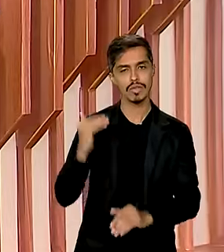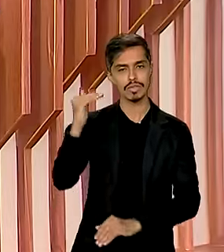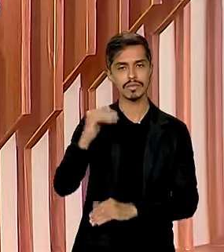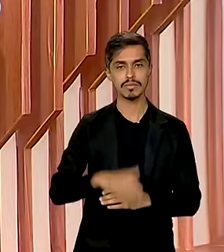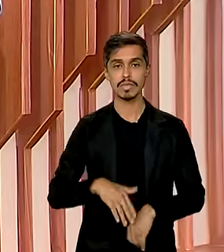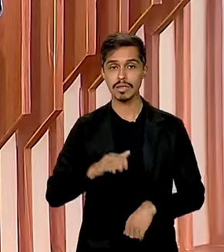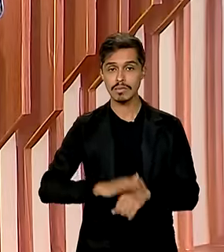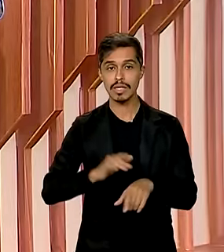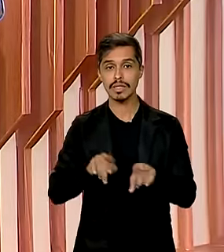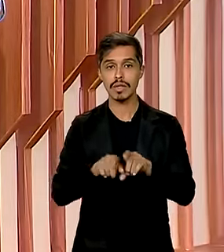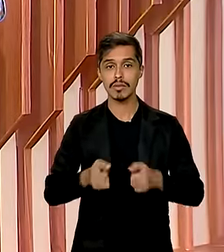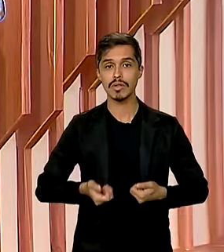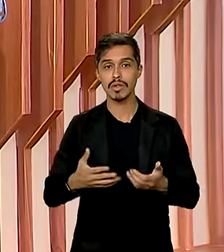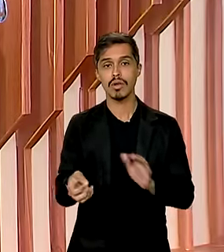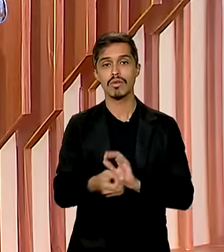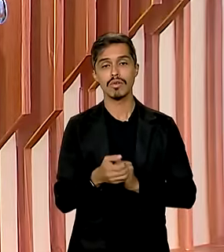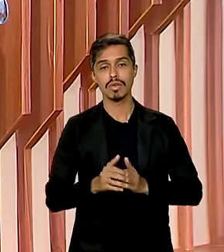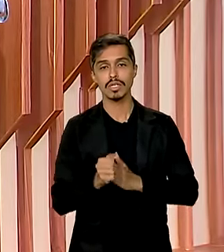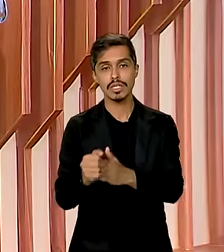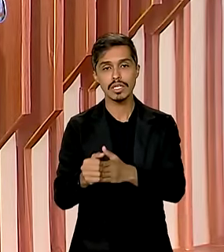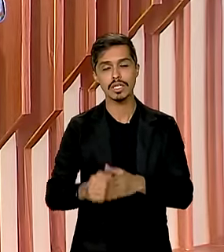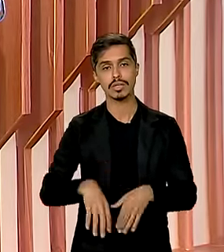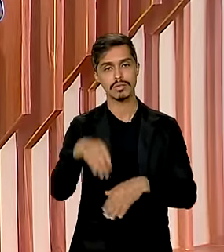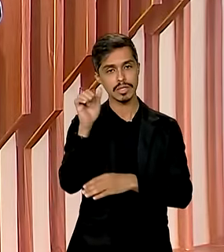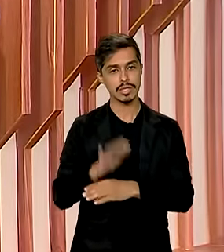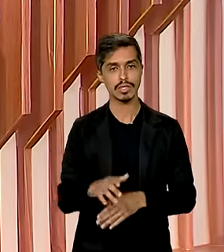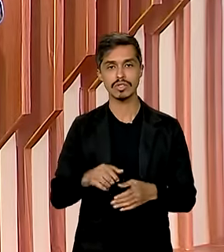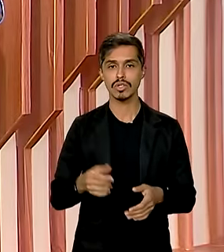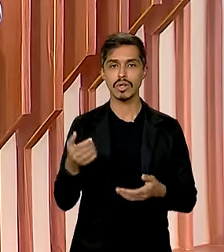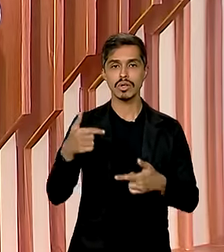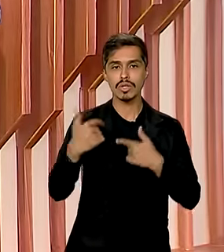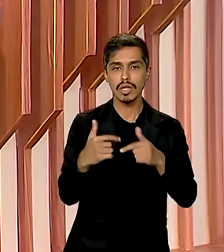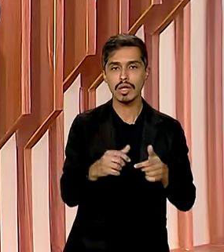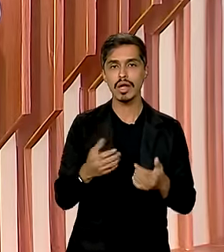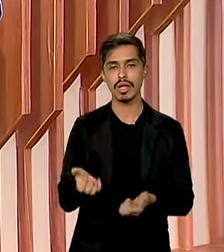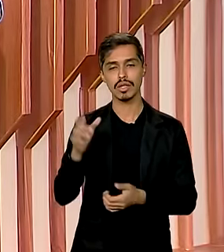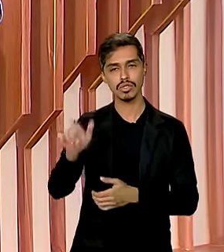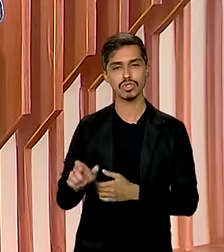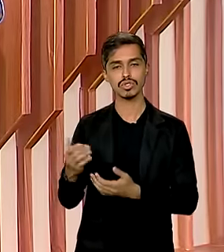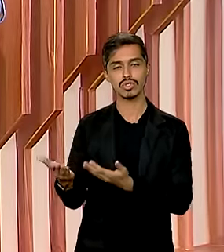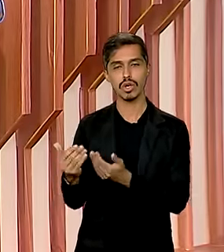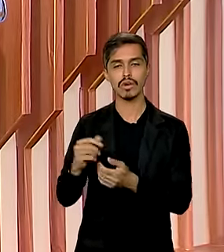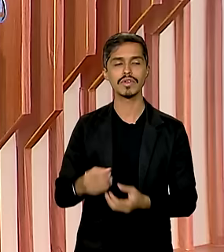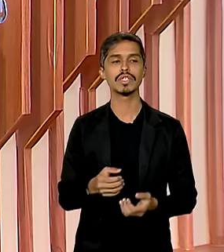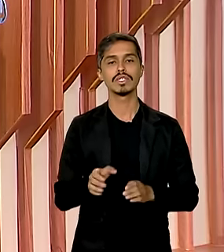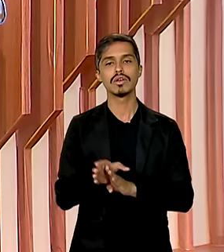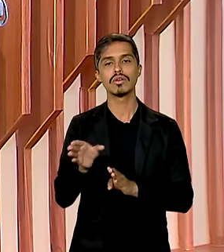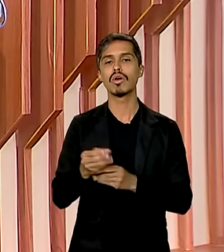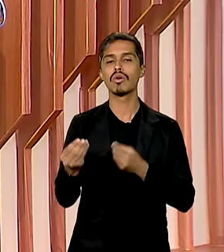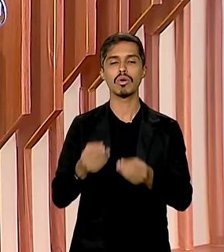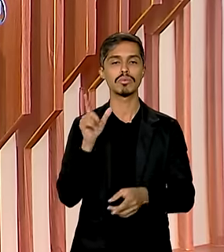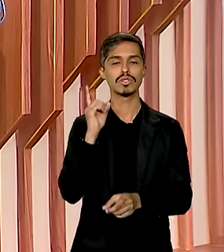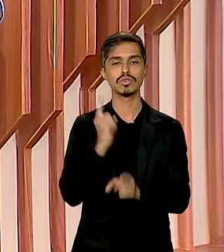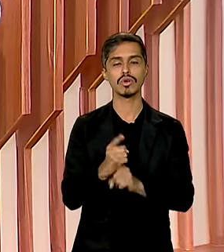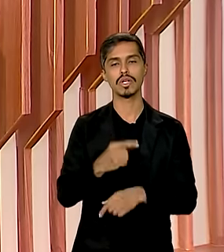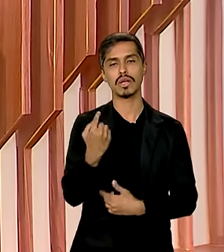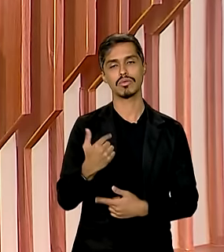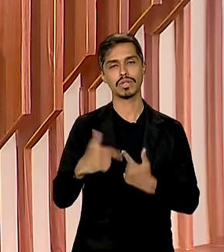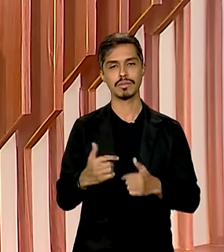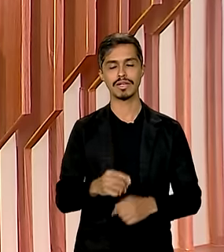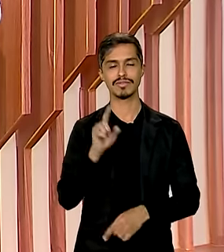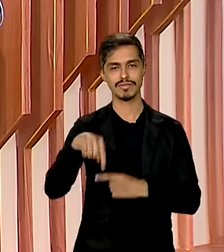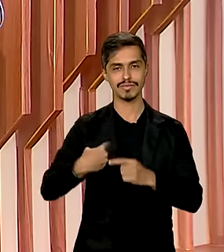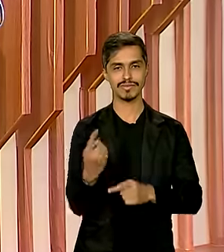E mais, lançado o novo Guia Brasileiro de Ocupações, que orienta os jovens na hora de escolher uma profissão. A gente volta em